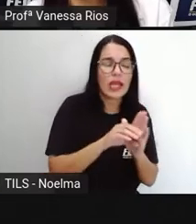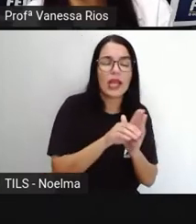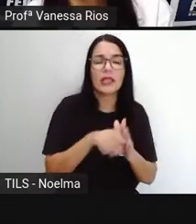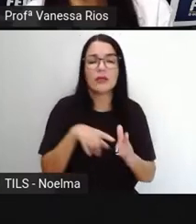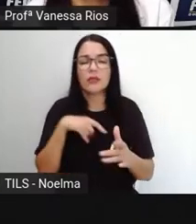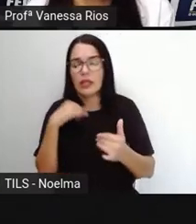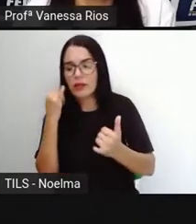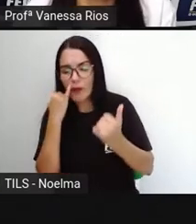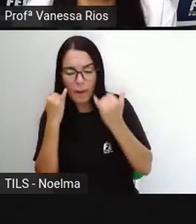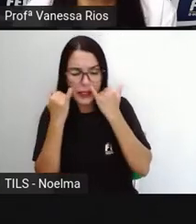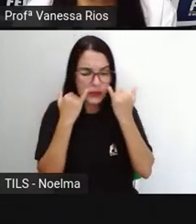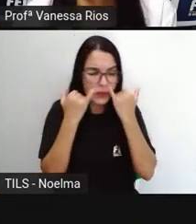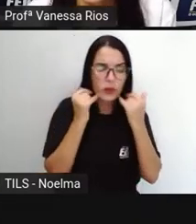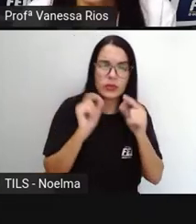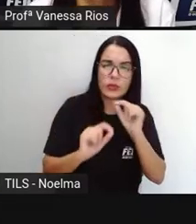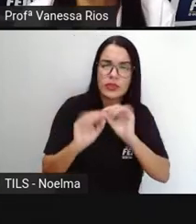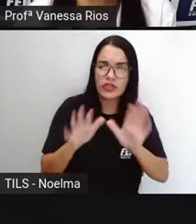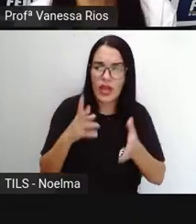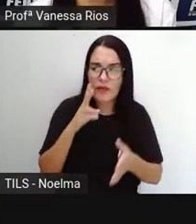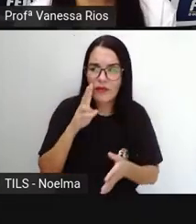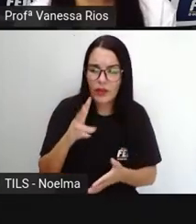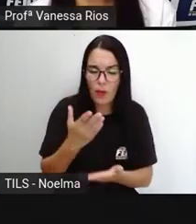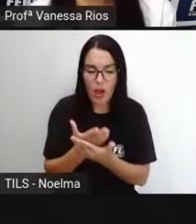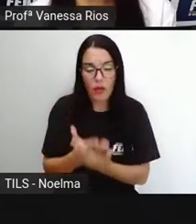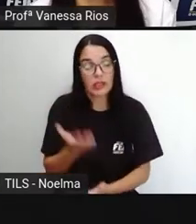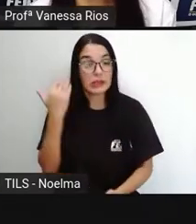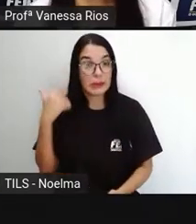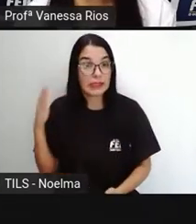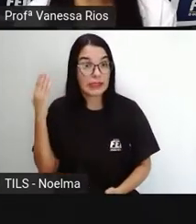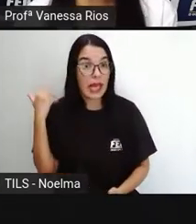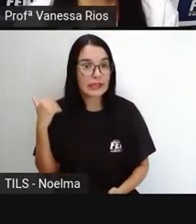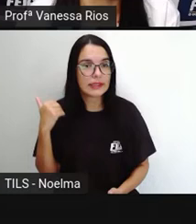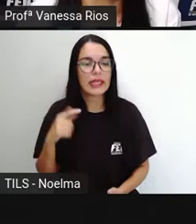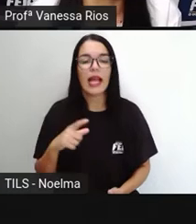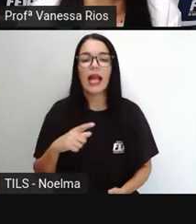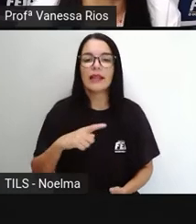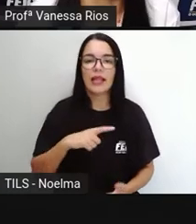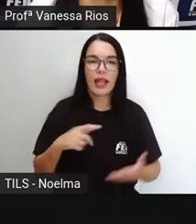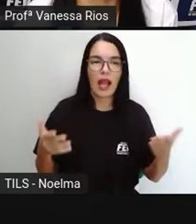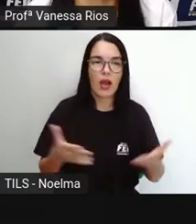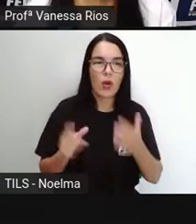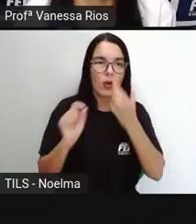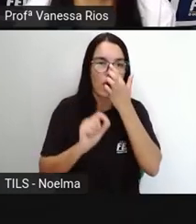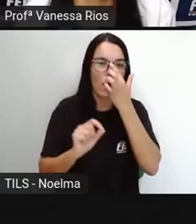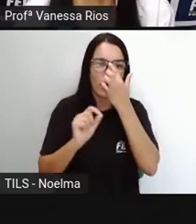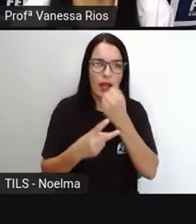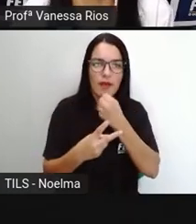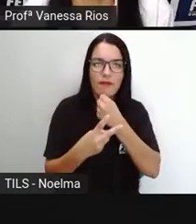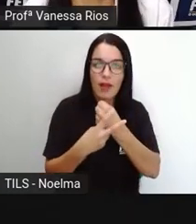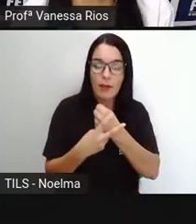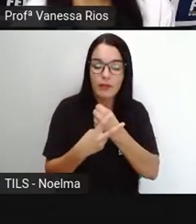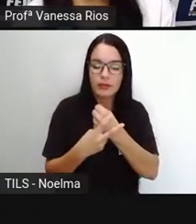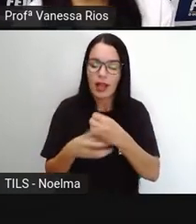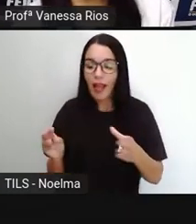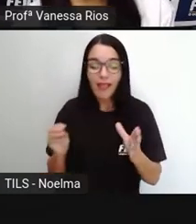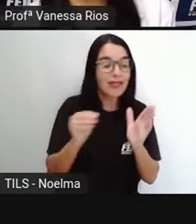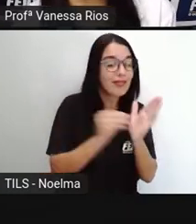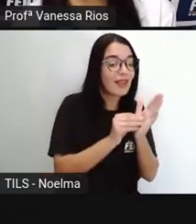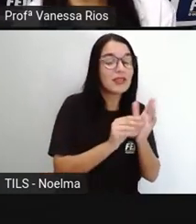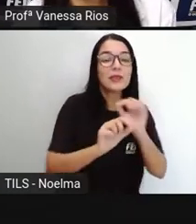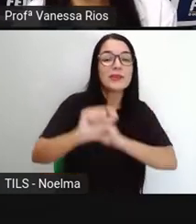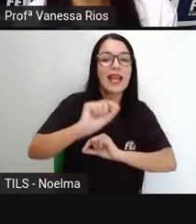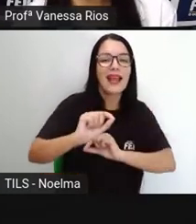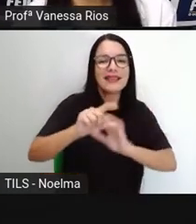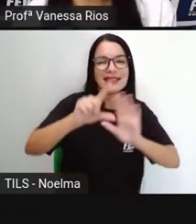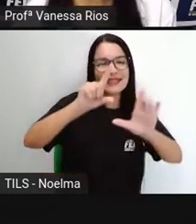informações que a gente já viu em aulas anteriores, a gente vai observar os verbos dentro de uma apreciação